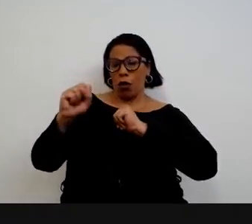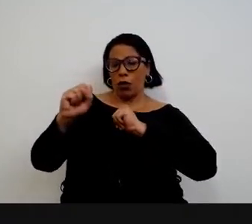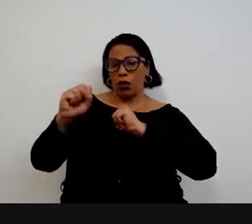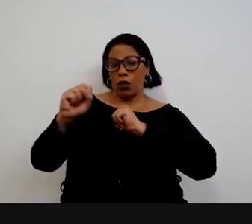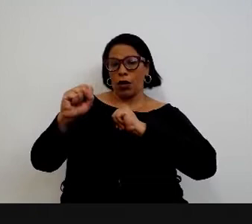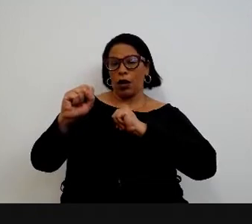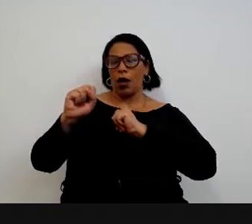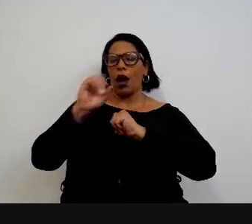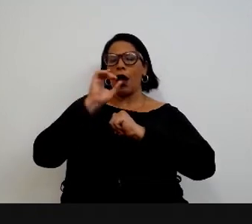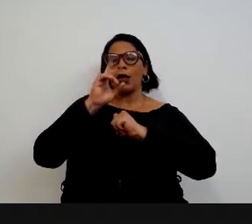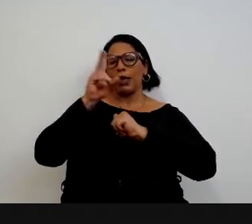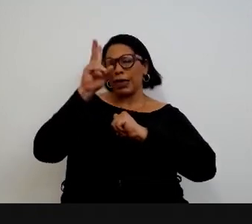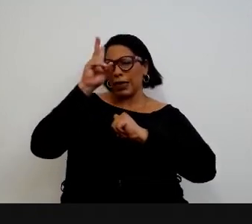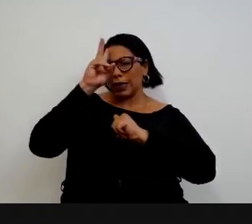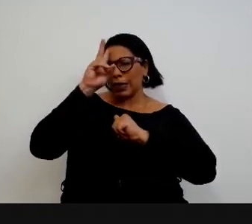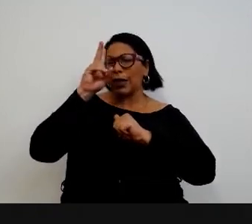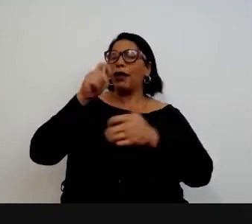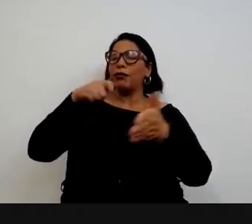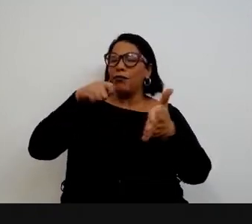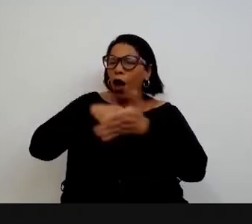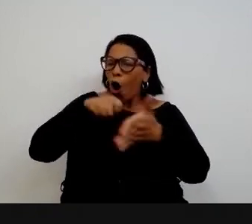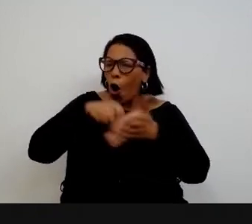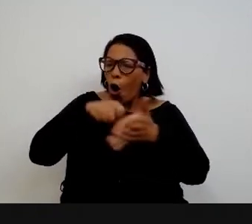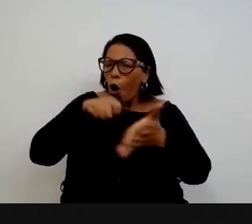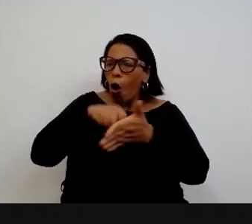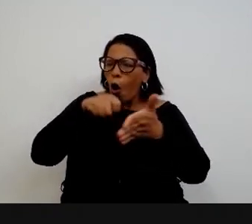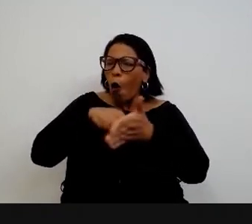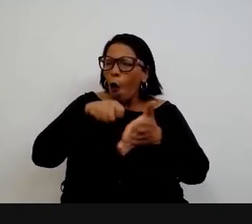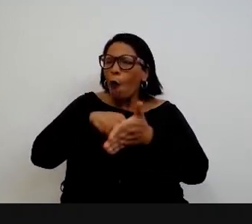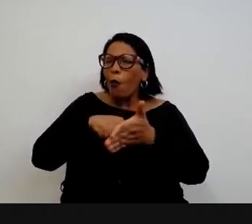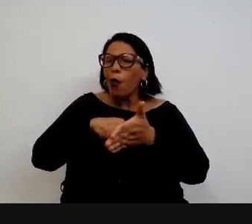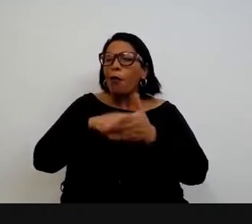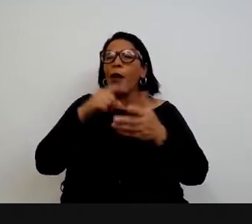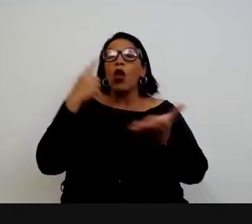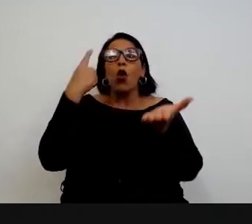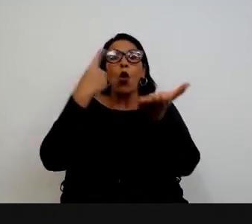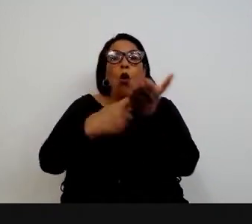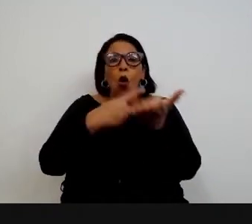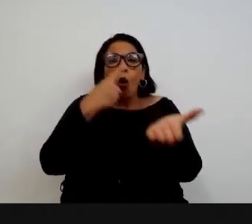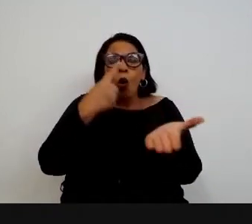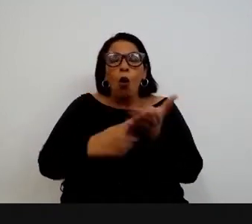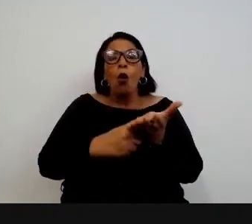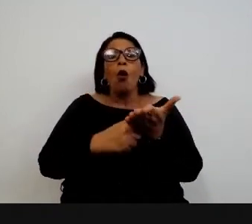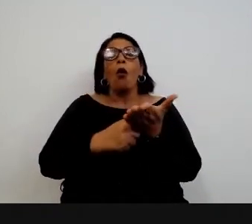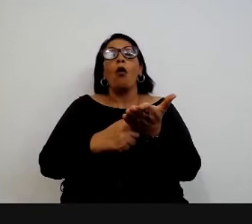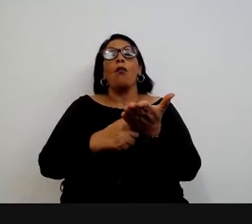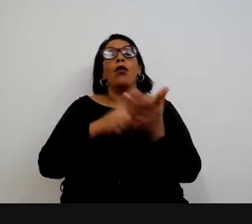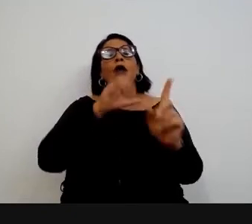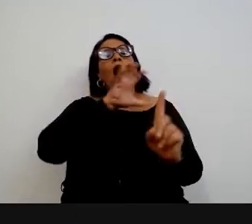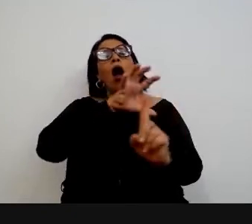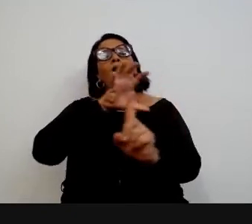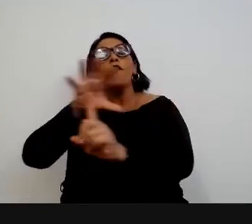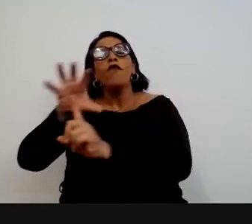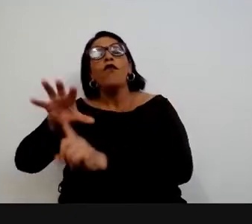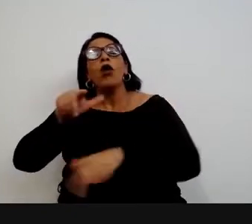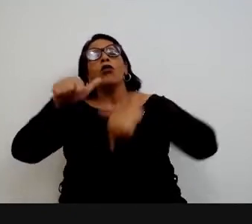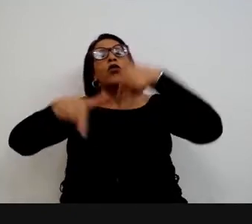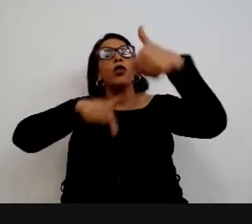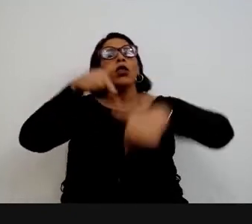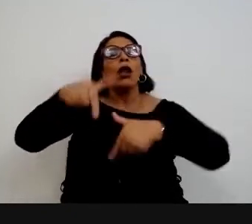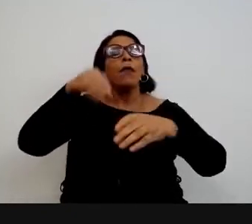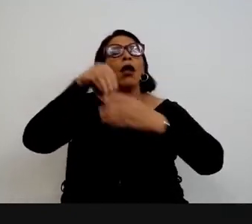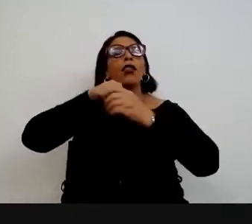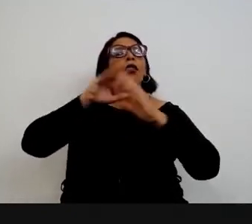estricto senso, cada vez mais cobrados pelo compromisso com o impacto que as nossas ações